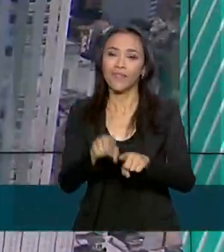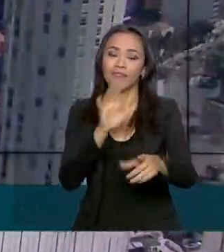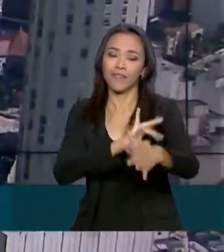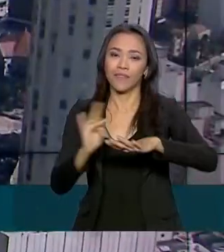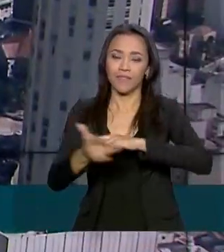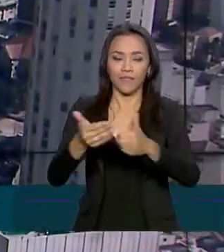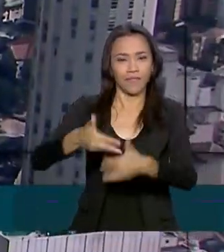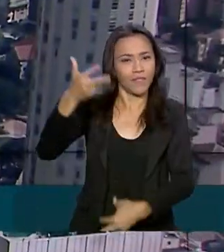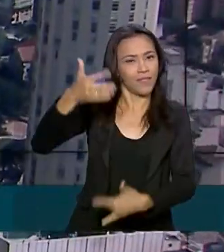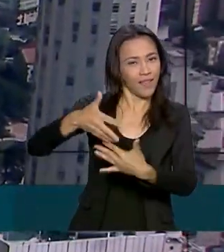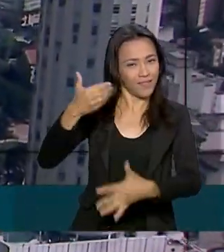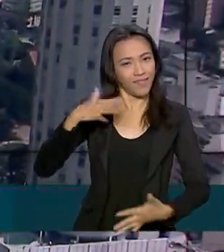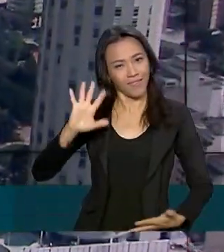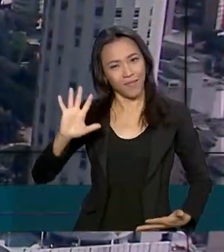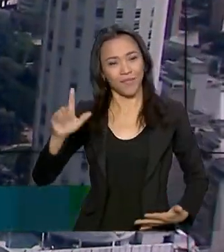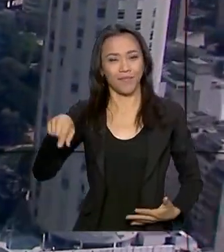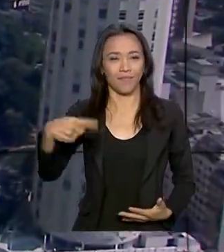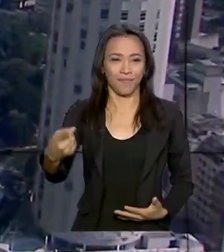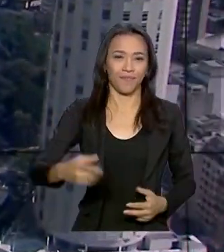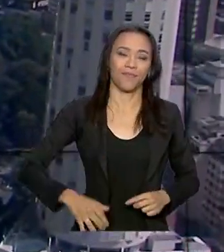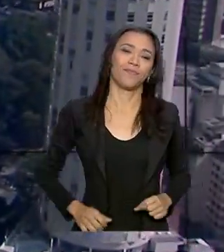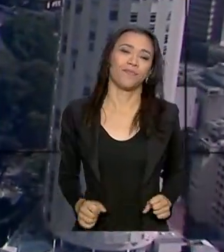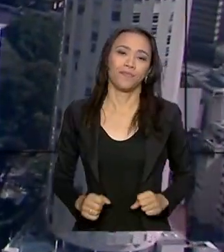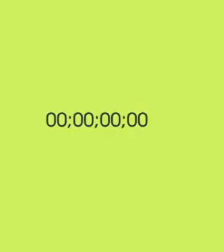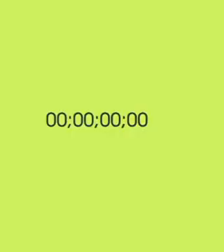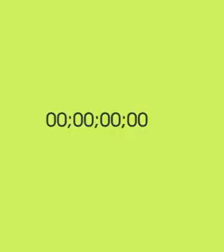pelas redes sociais. Até a próxima edição.